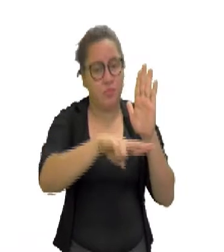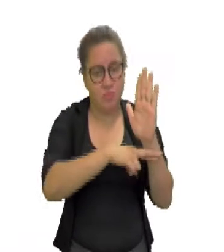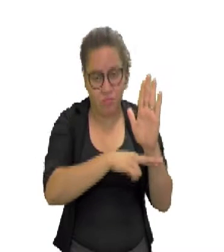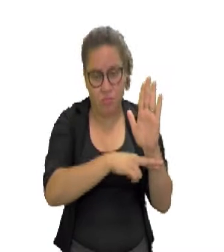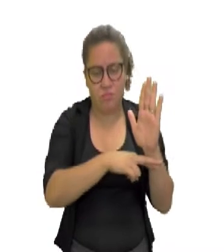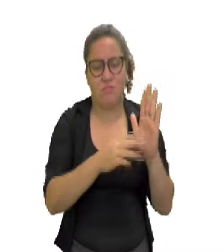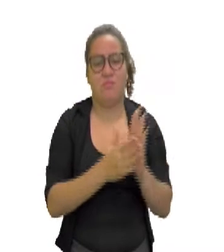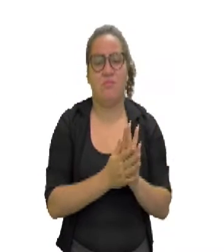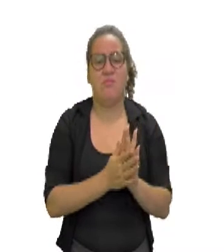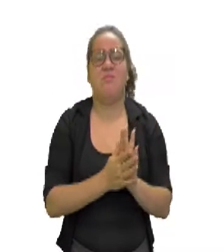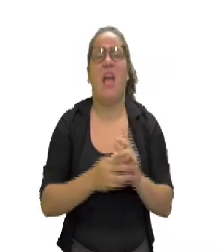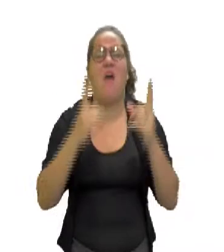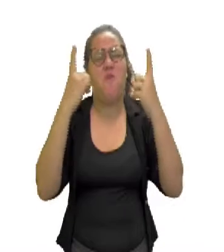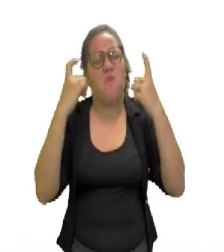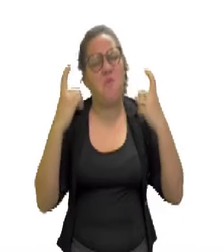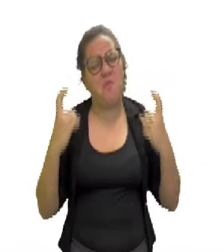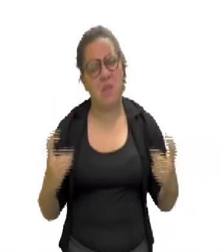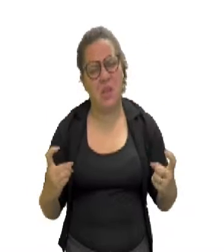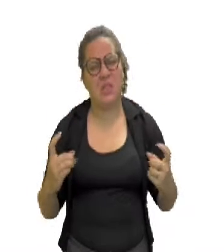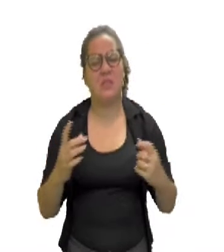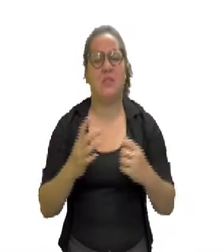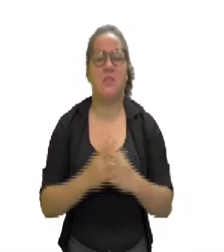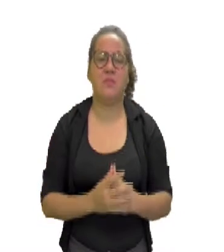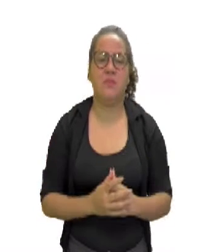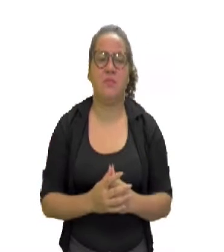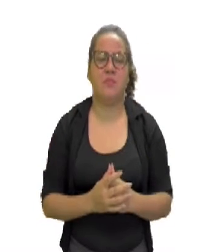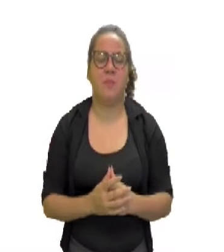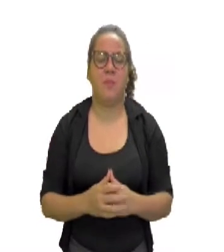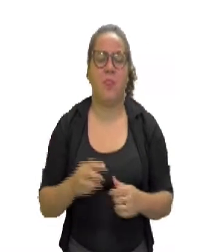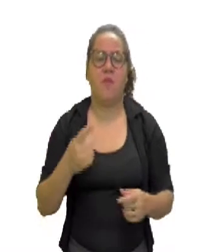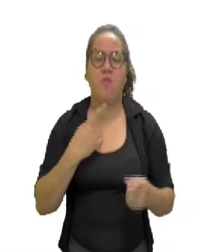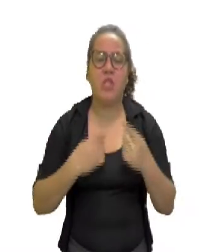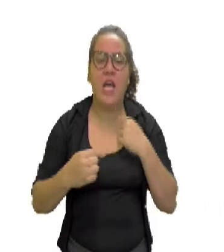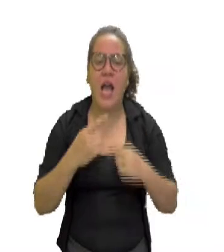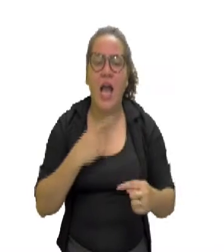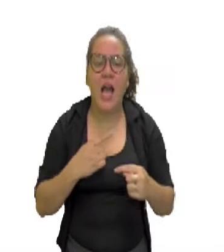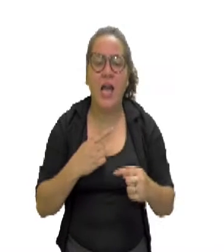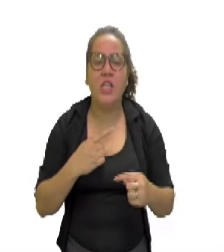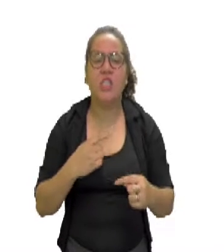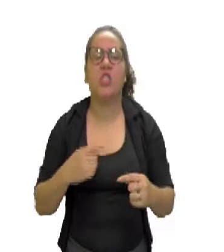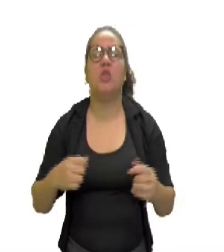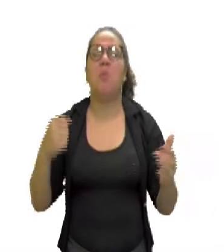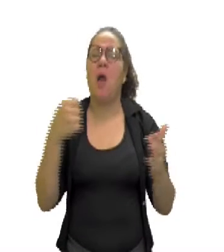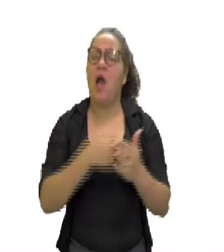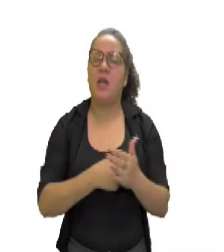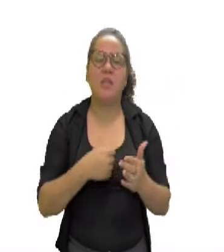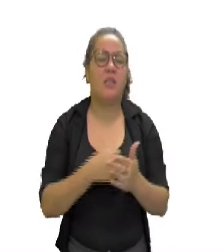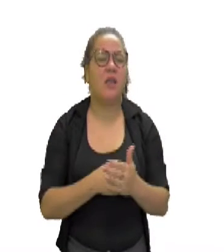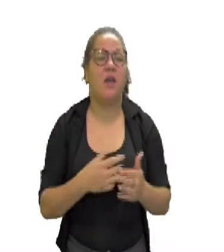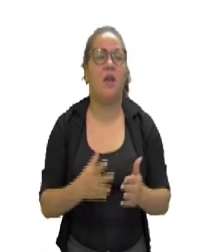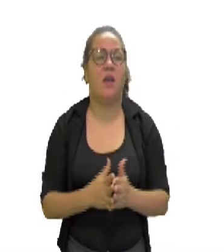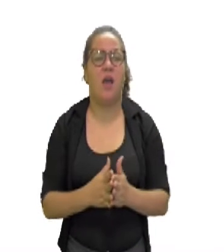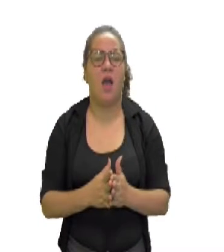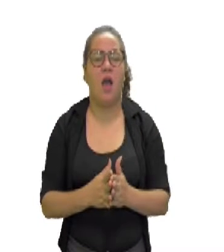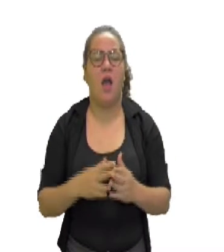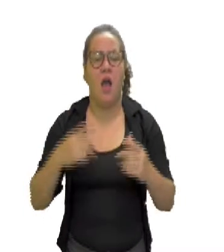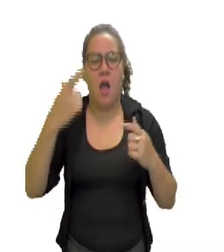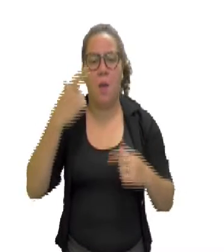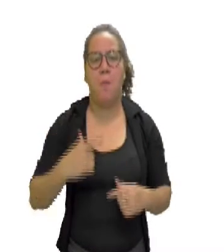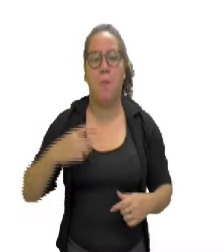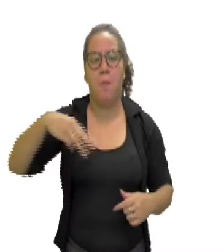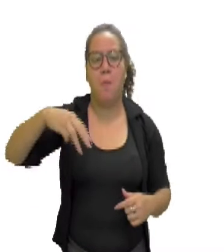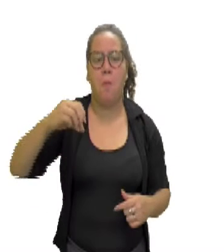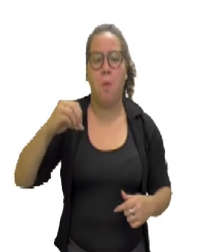considerado como violência. A intenção de agressão ao adversário, seja moral ou